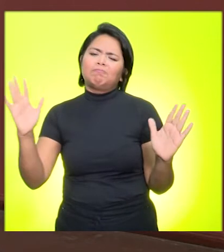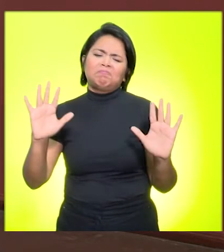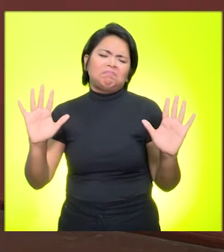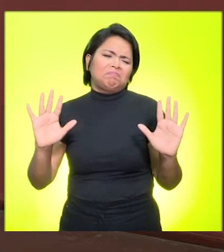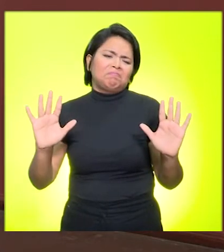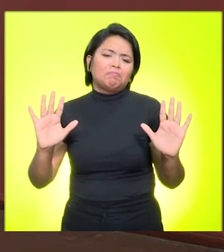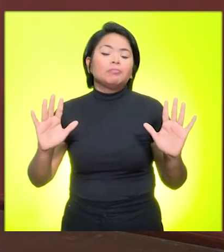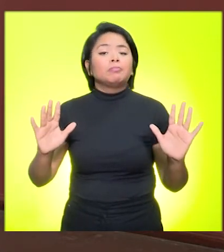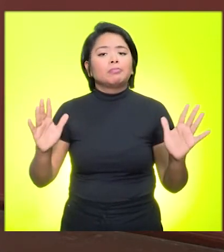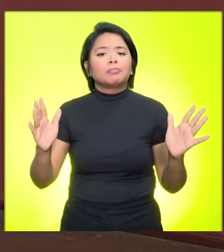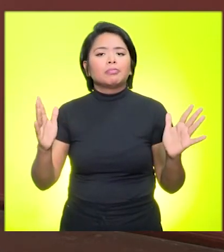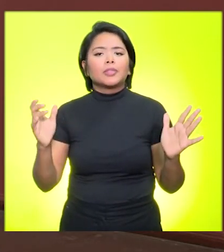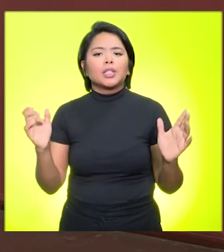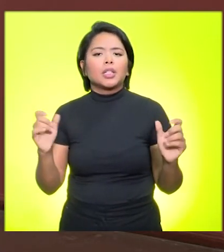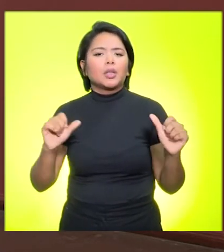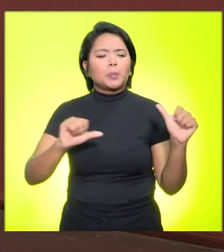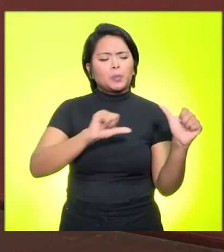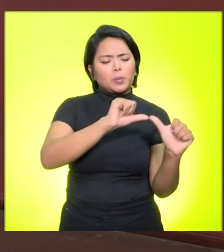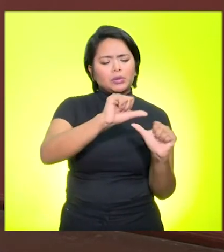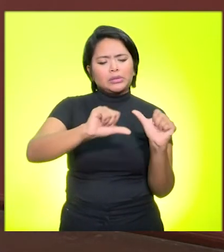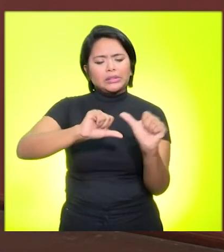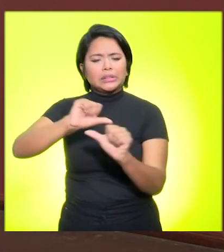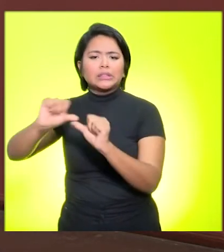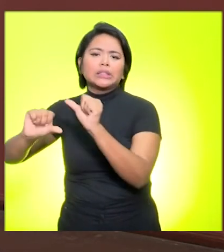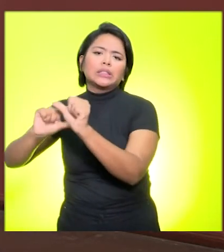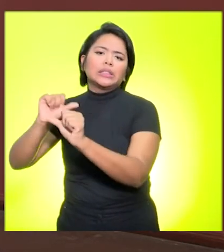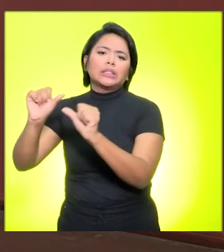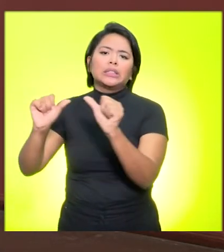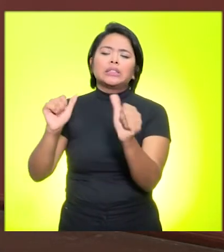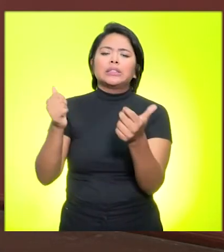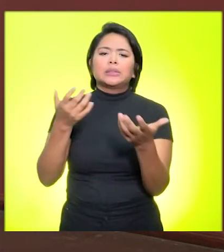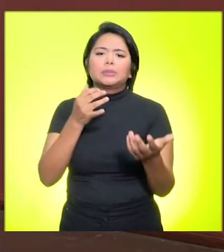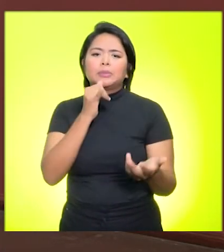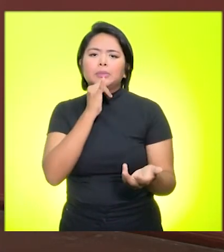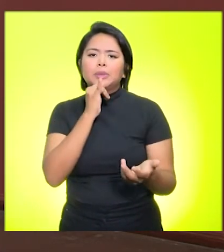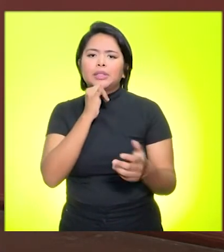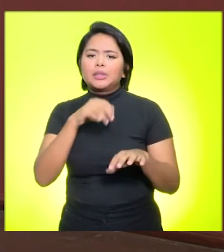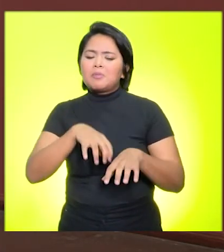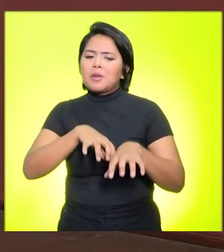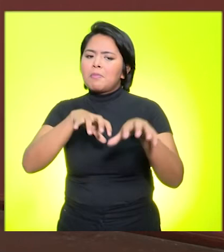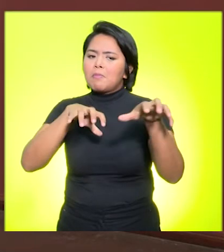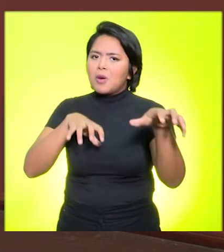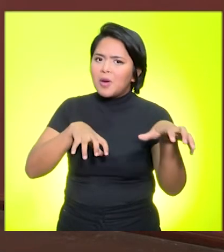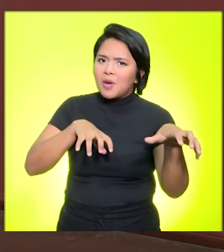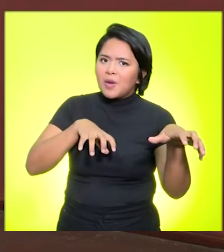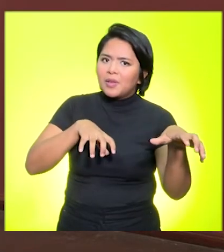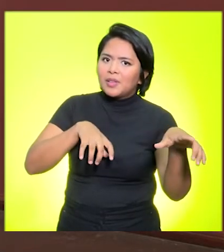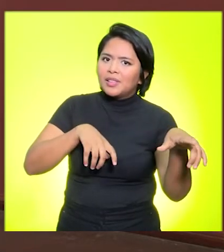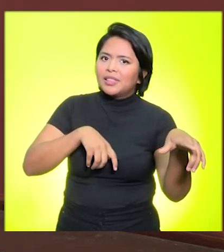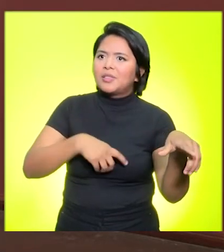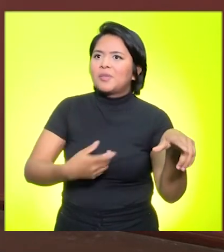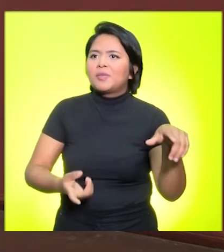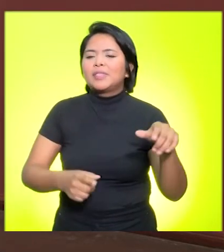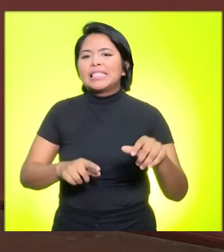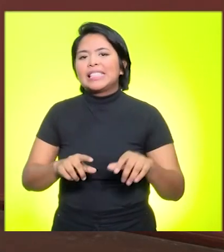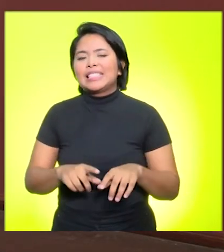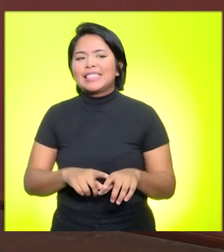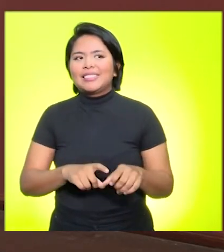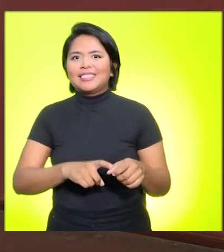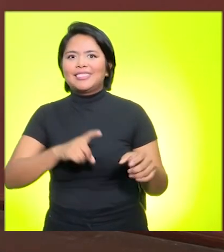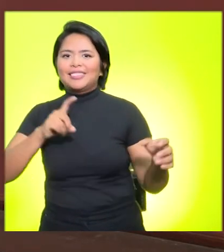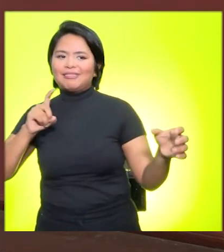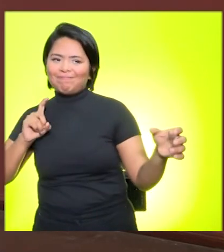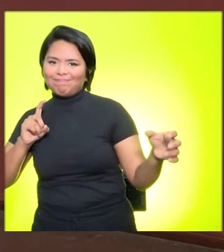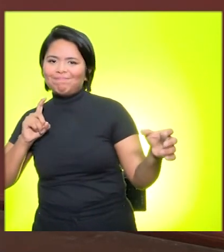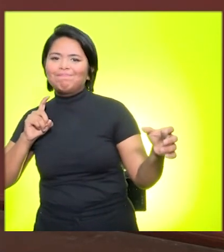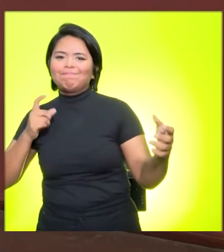processo de mudança, tanto em entrar no ensino remoto, como sair do ensino remoto também, a gente